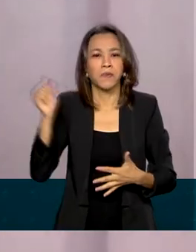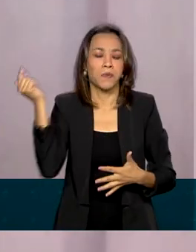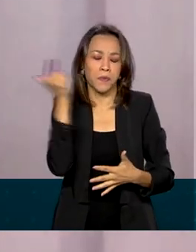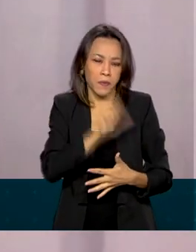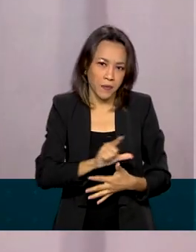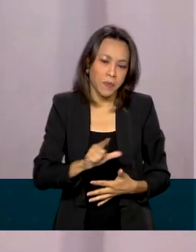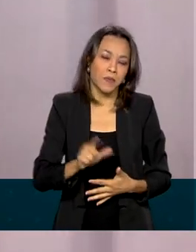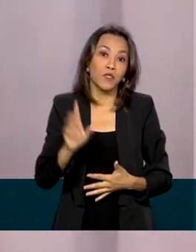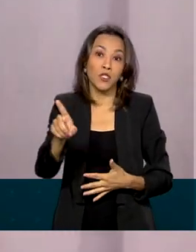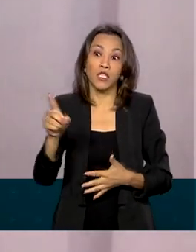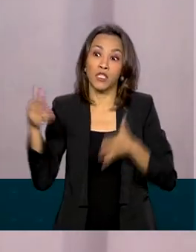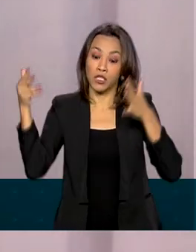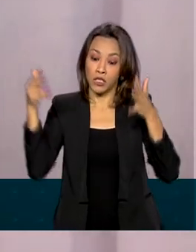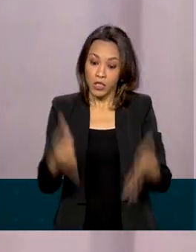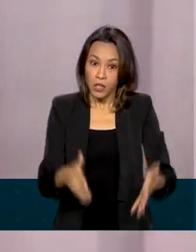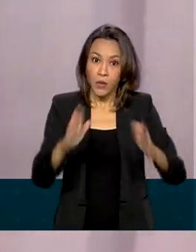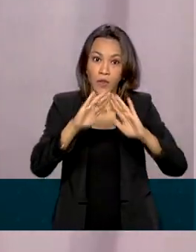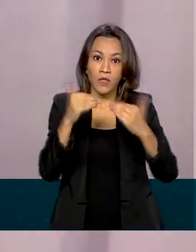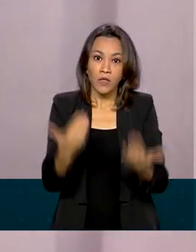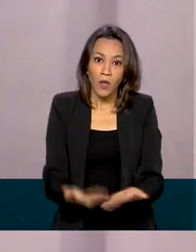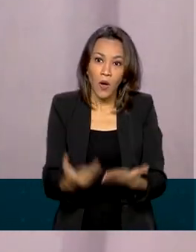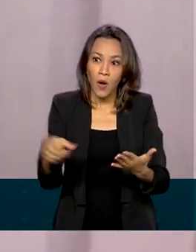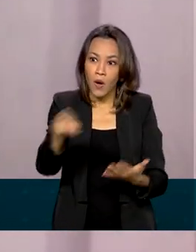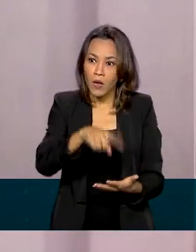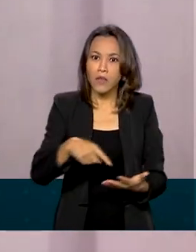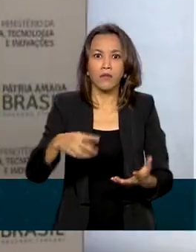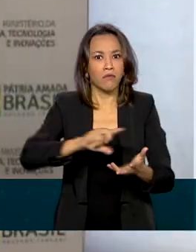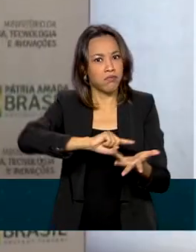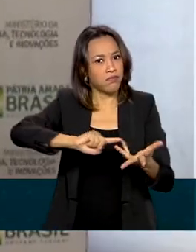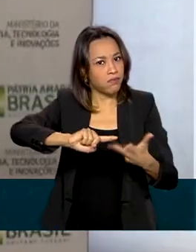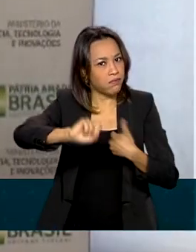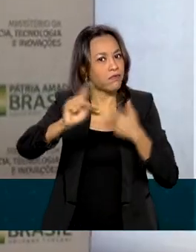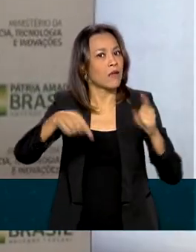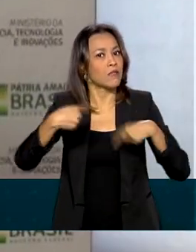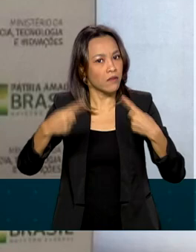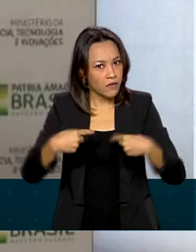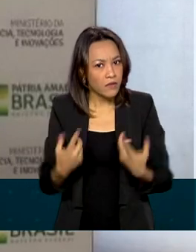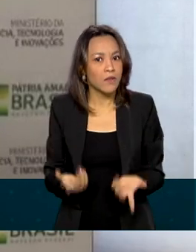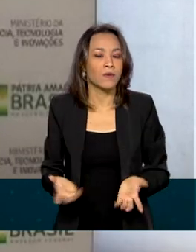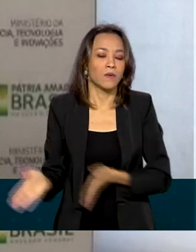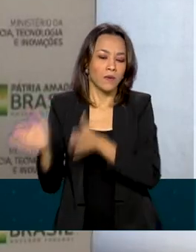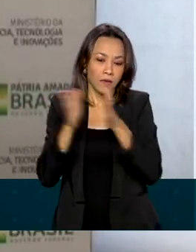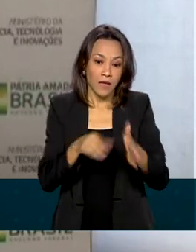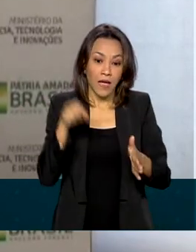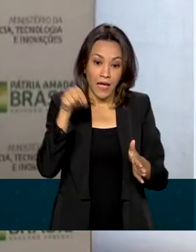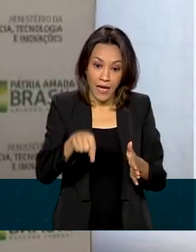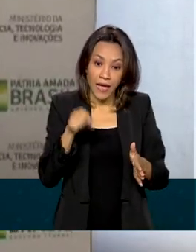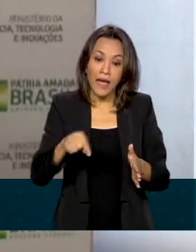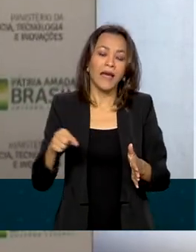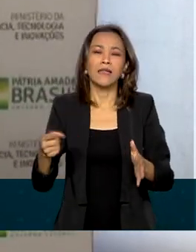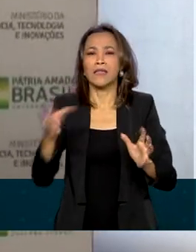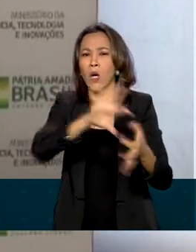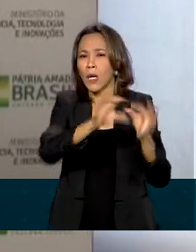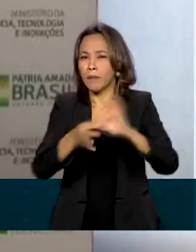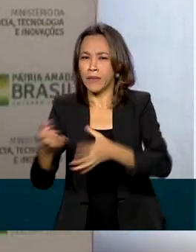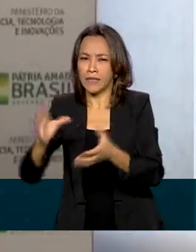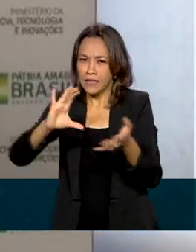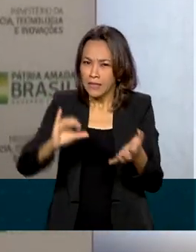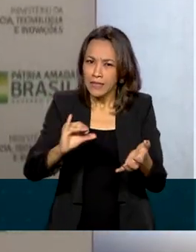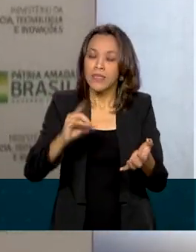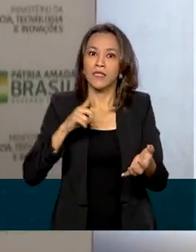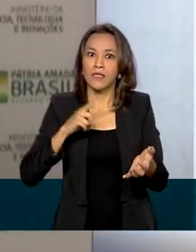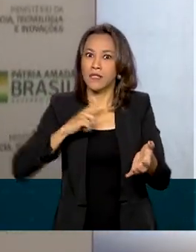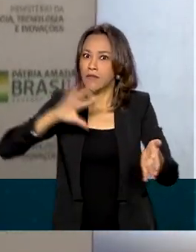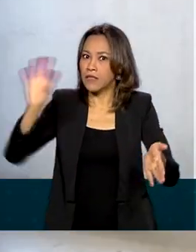só em chegarem até a escola, porque são muitos desafios. Esta edição da Olimpíada teve número recorde de